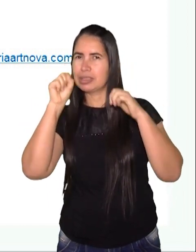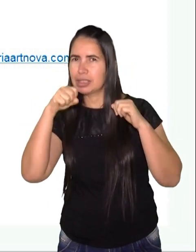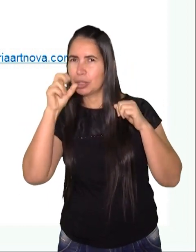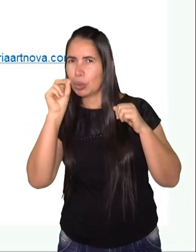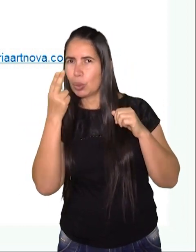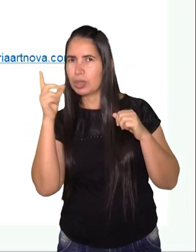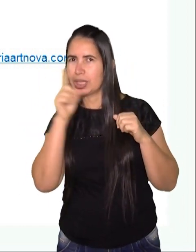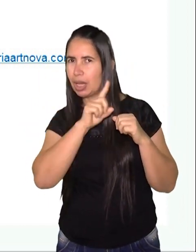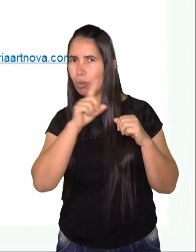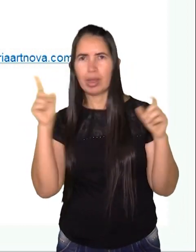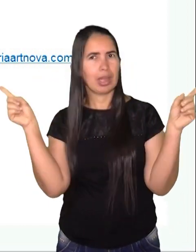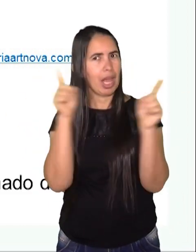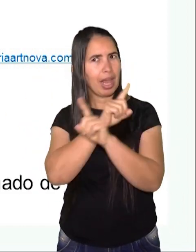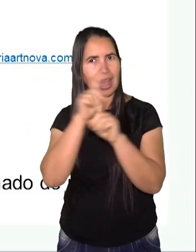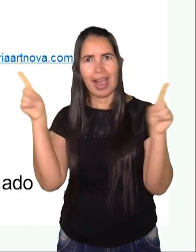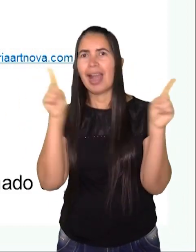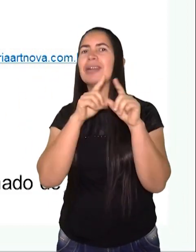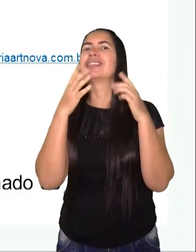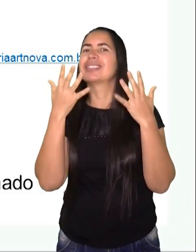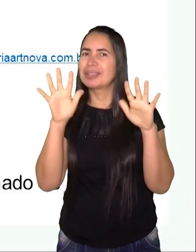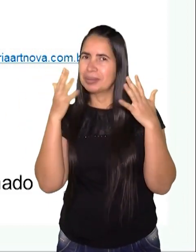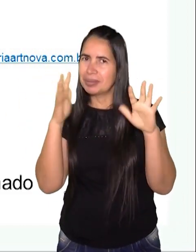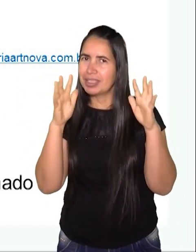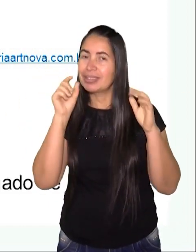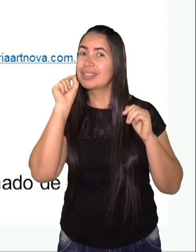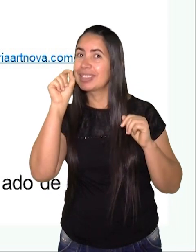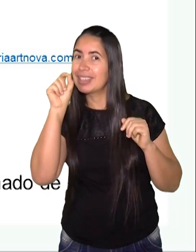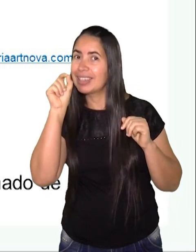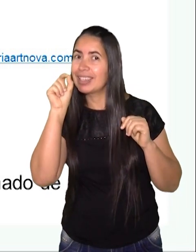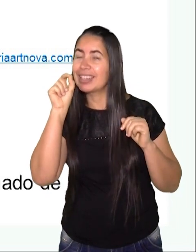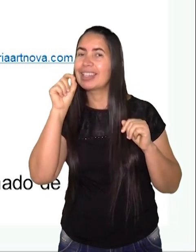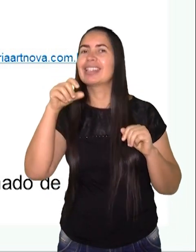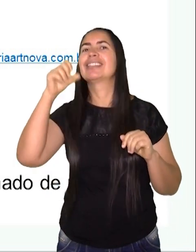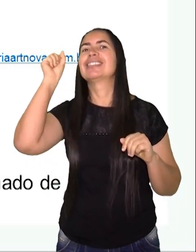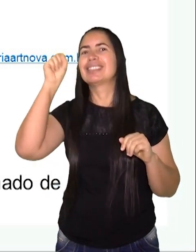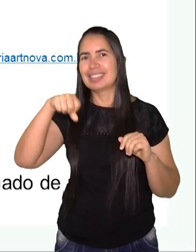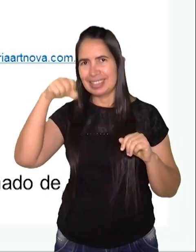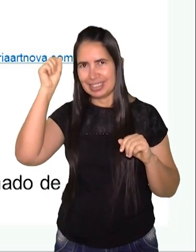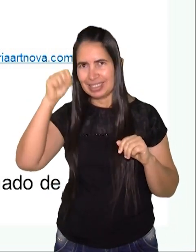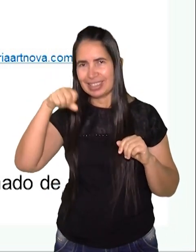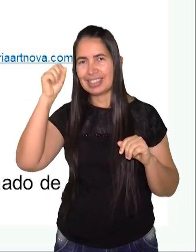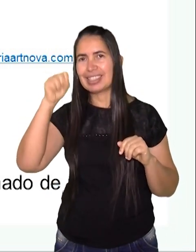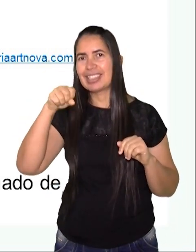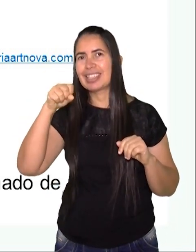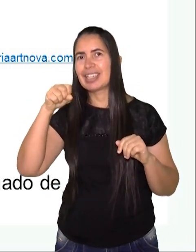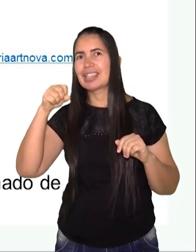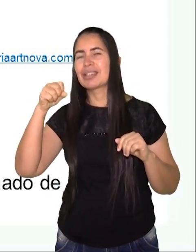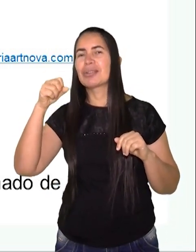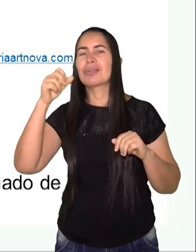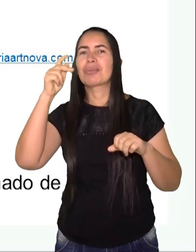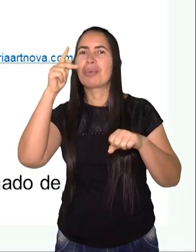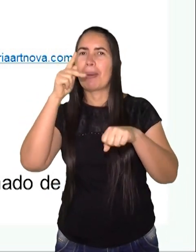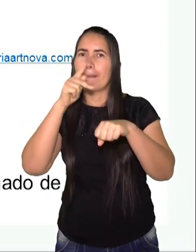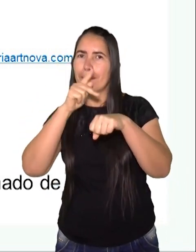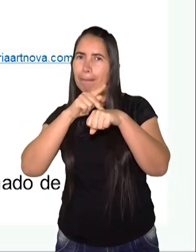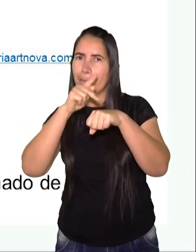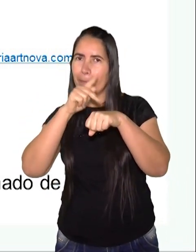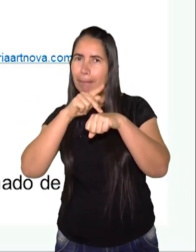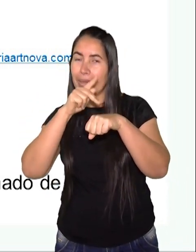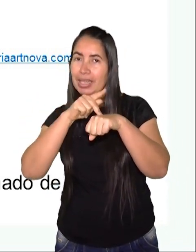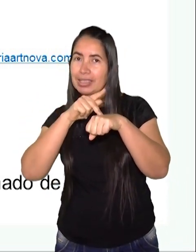Sim ou não? Não, muito bem. com o é? Isso, exatamente. Com o